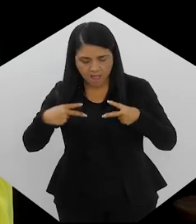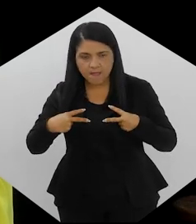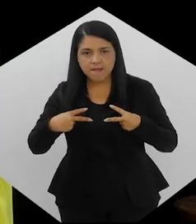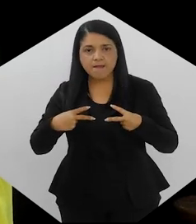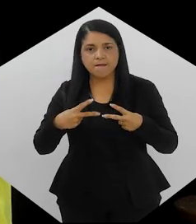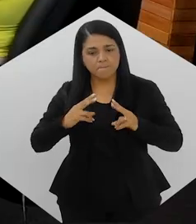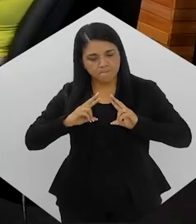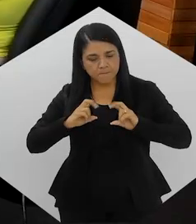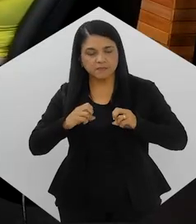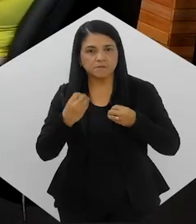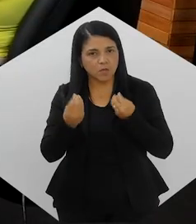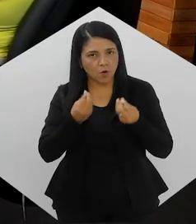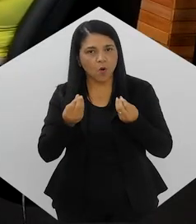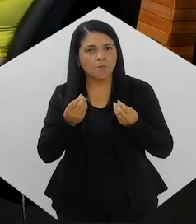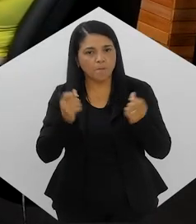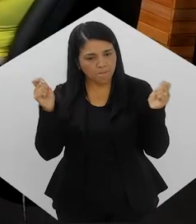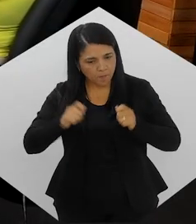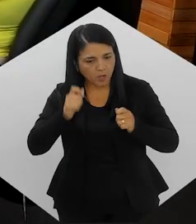alertas?